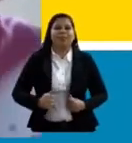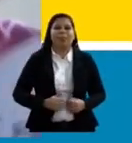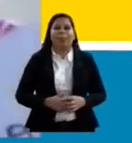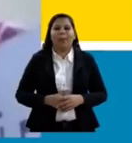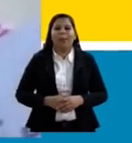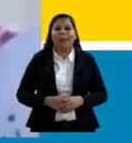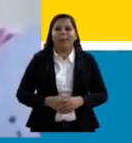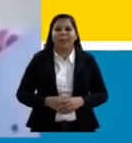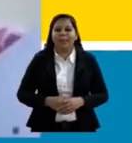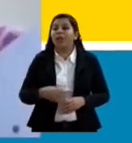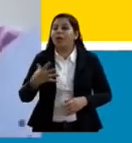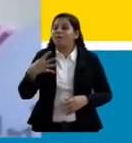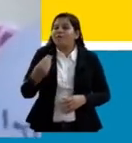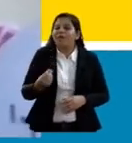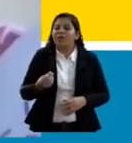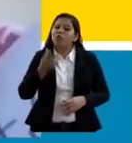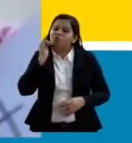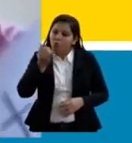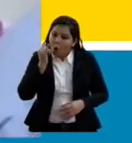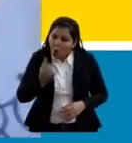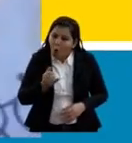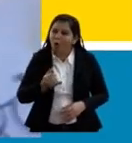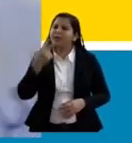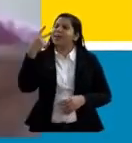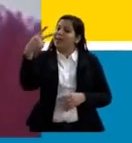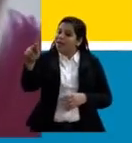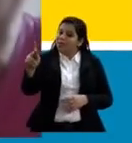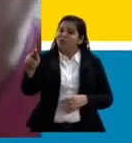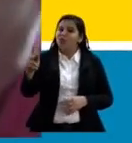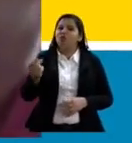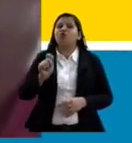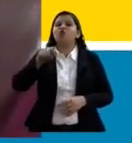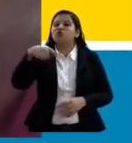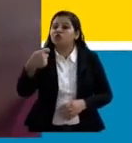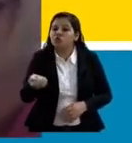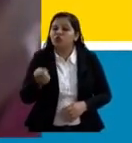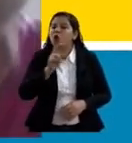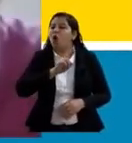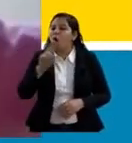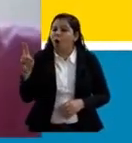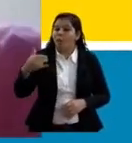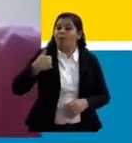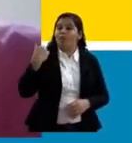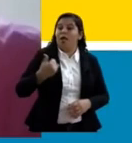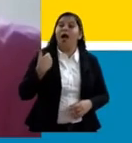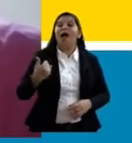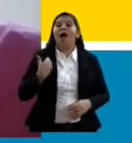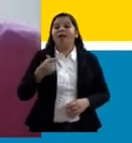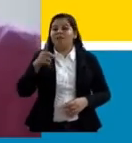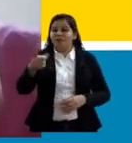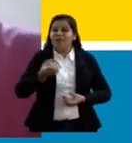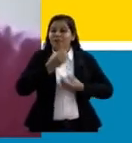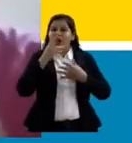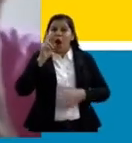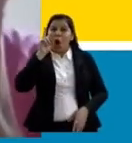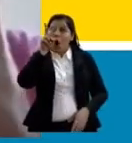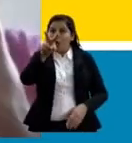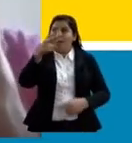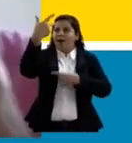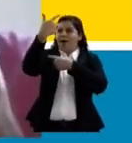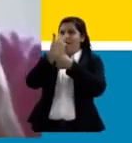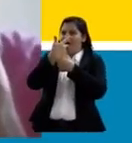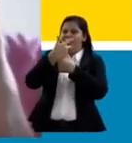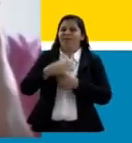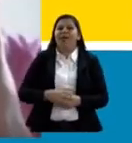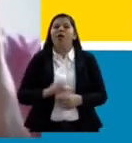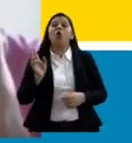Pequilinho, conta um pouco de você, a sua idade, do que você vai falar. Ali, olha para a câmera. Como é que o